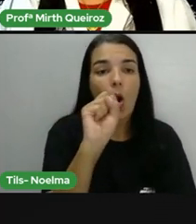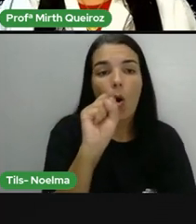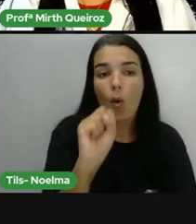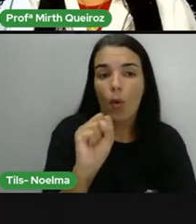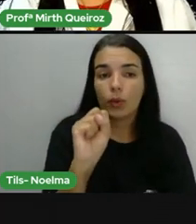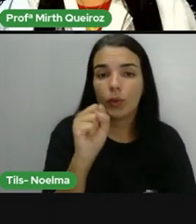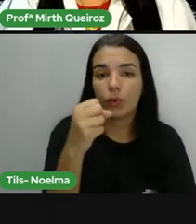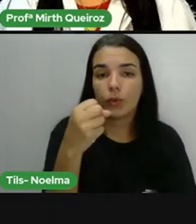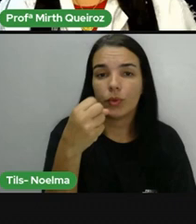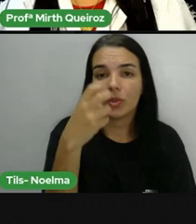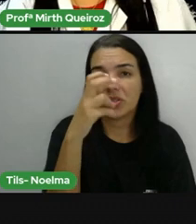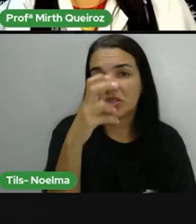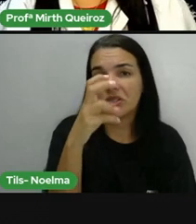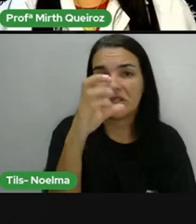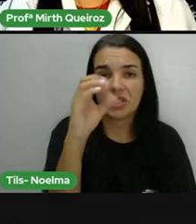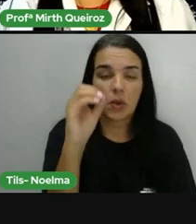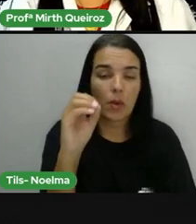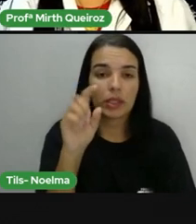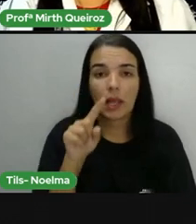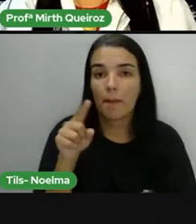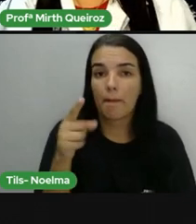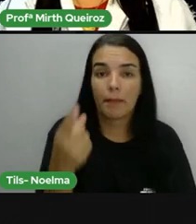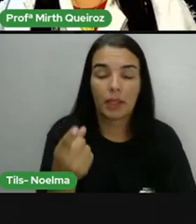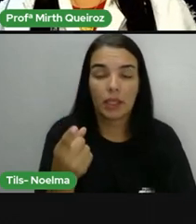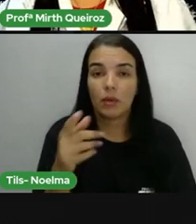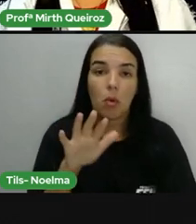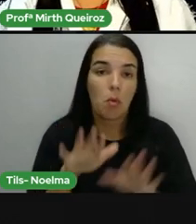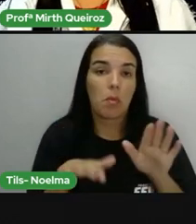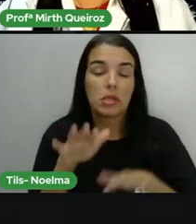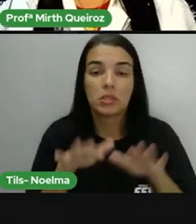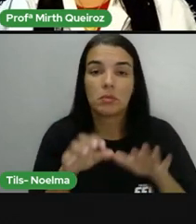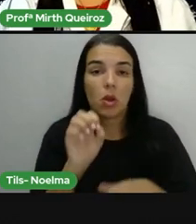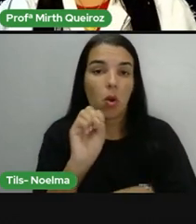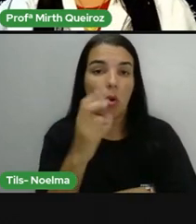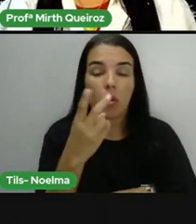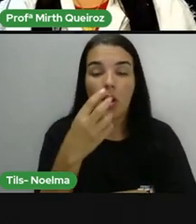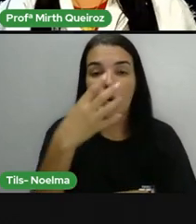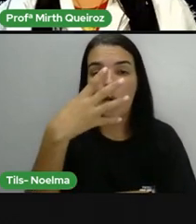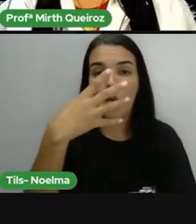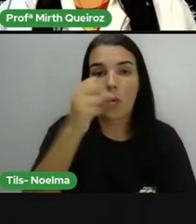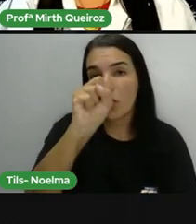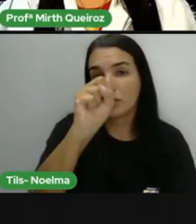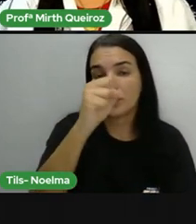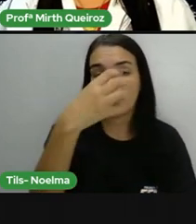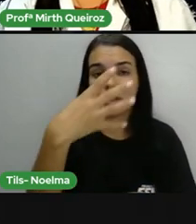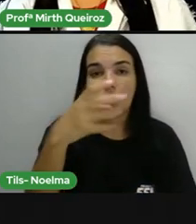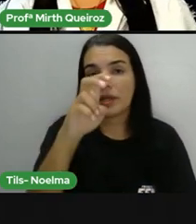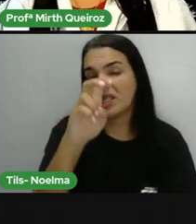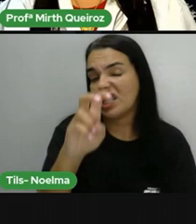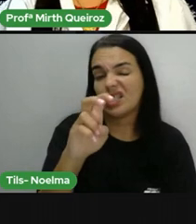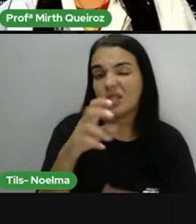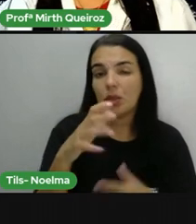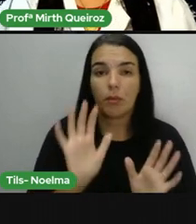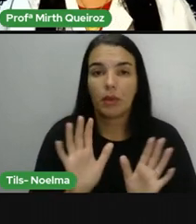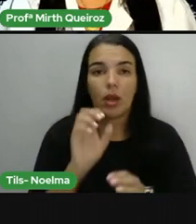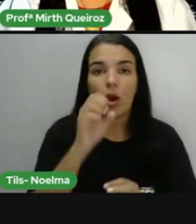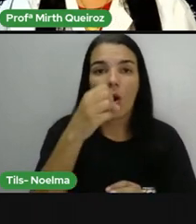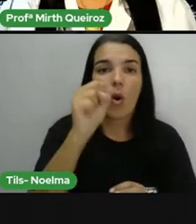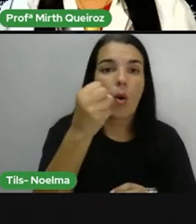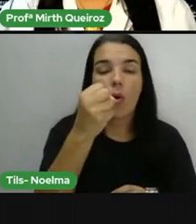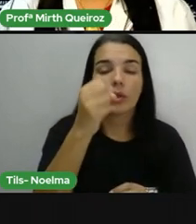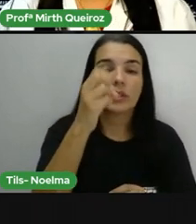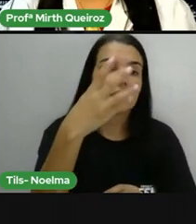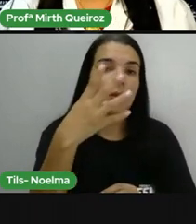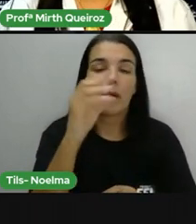de 850.000 quilômetros quadrados, ou 845.000, ou 840.000